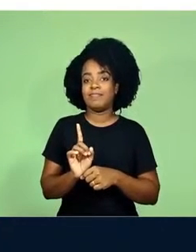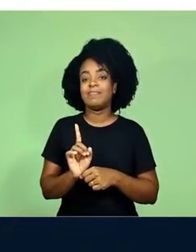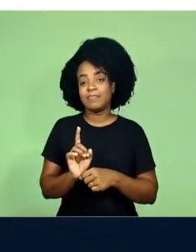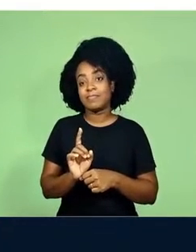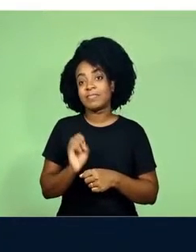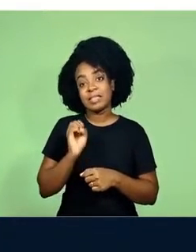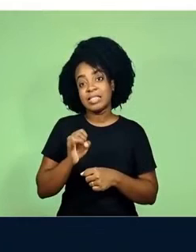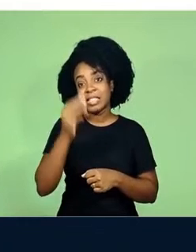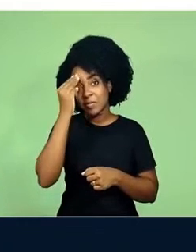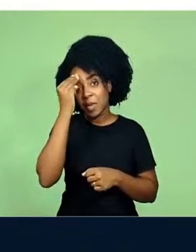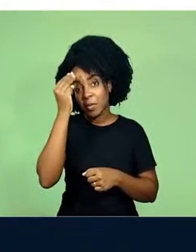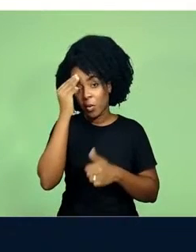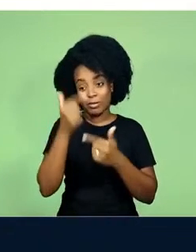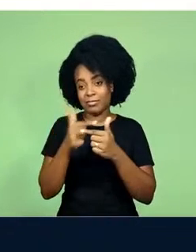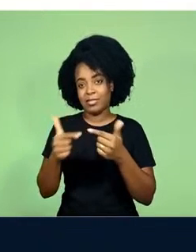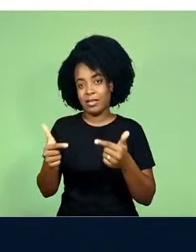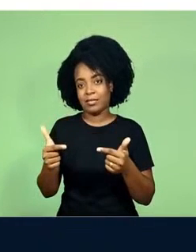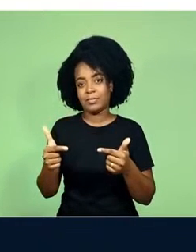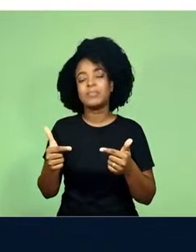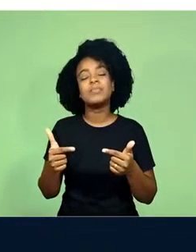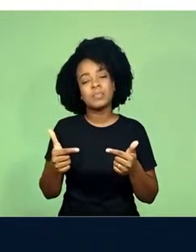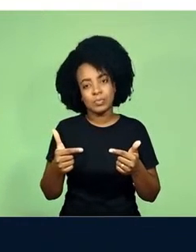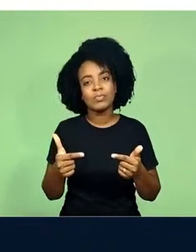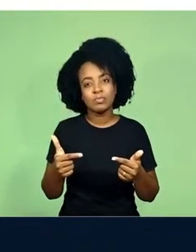desconforto pela falta de memória.